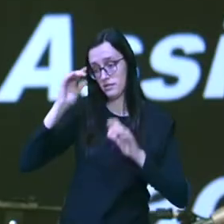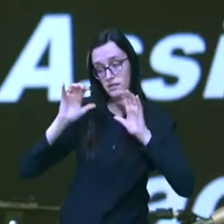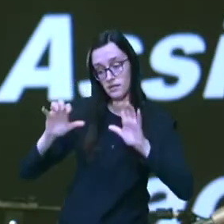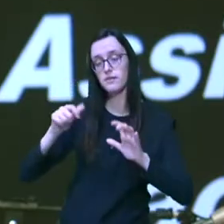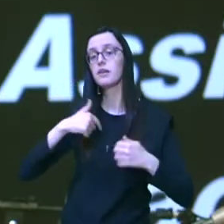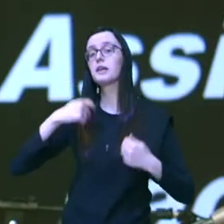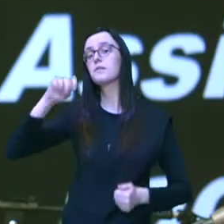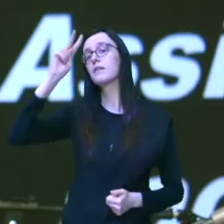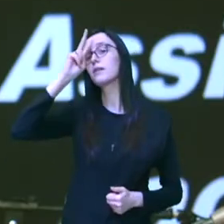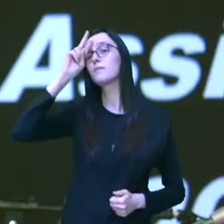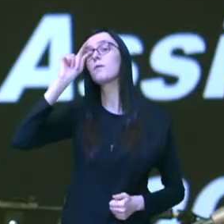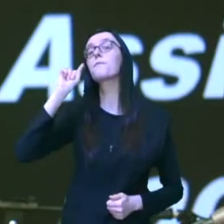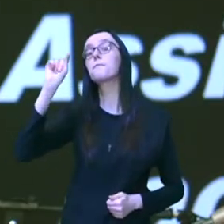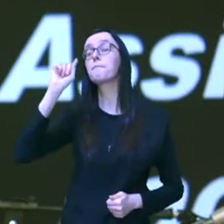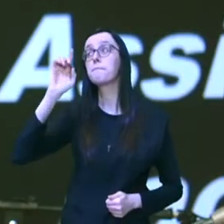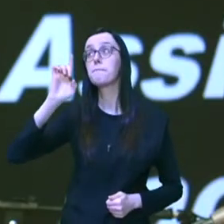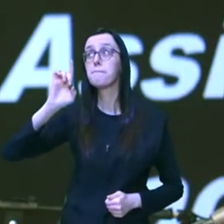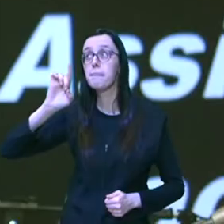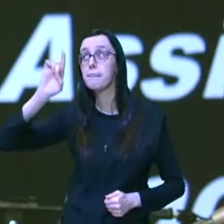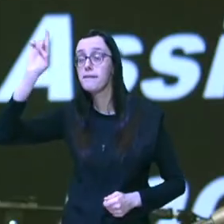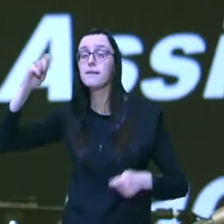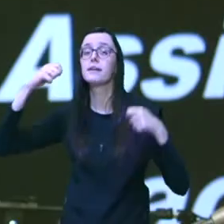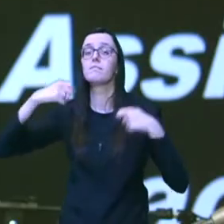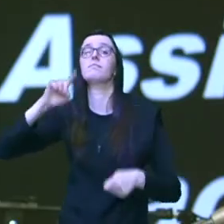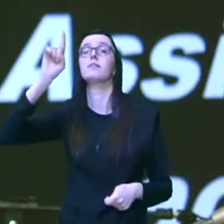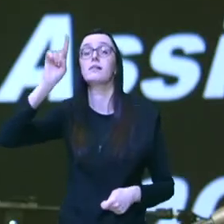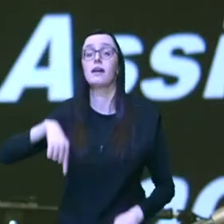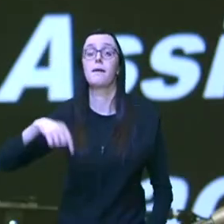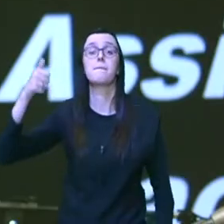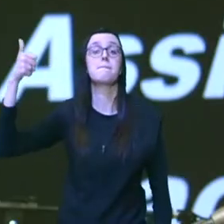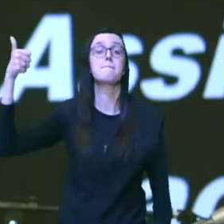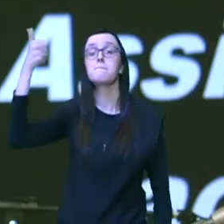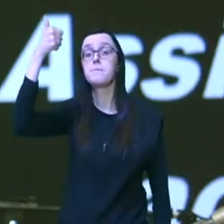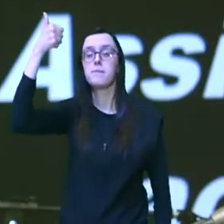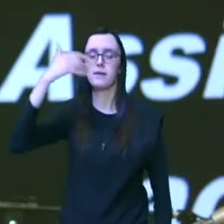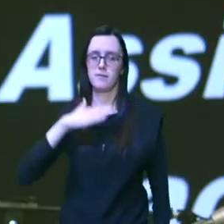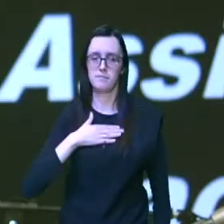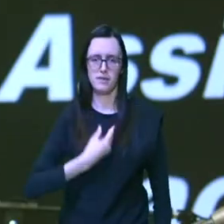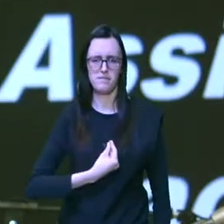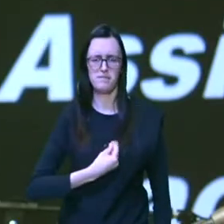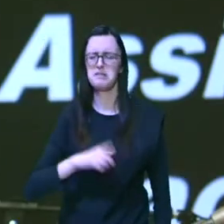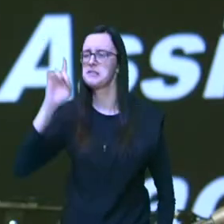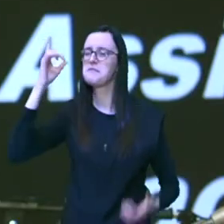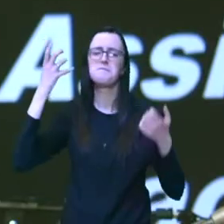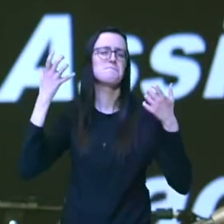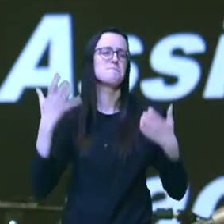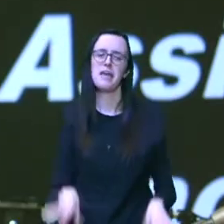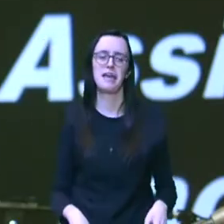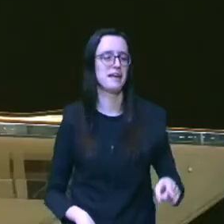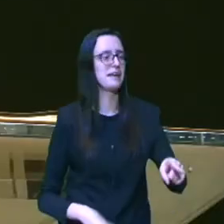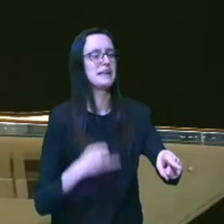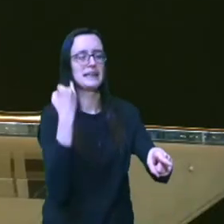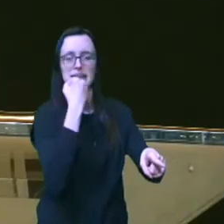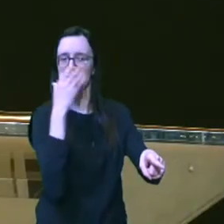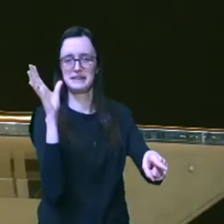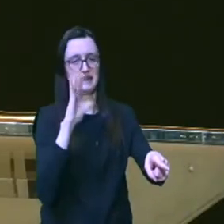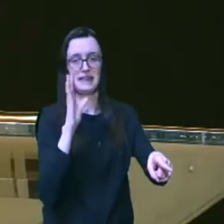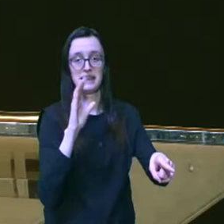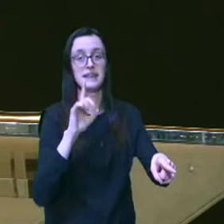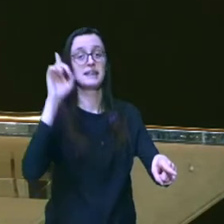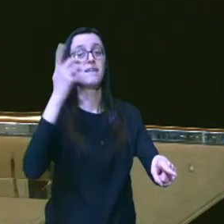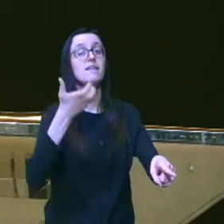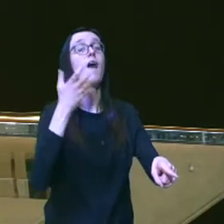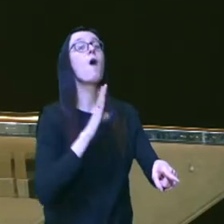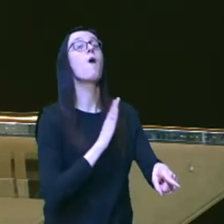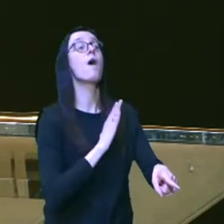preciso lembrar que o Senhor precisa ser o primeiro na minha vida Deus não queria Isaac Deus queria o